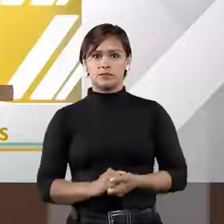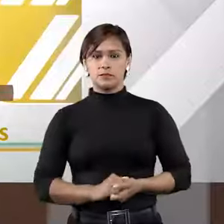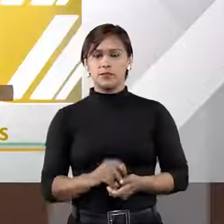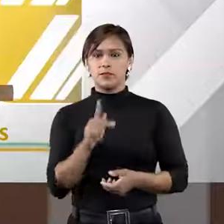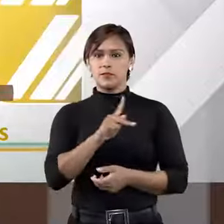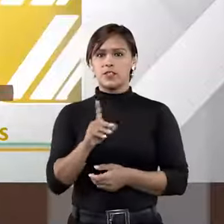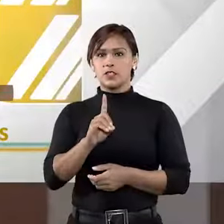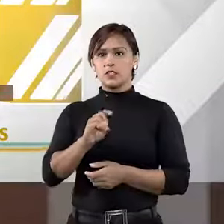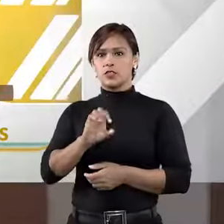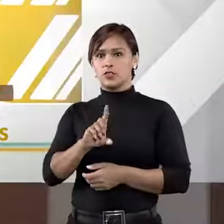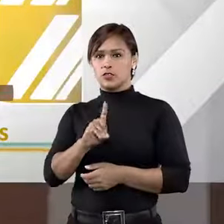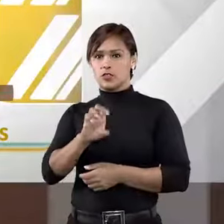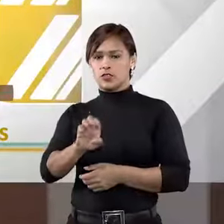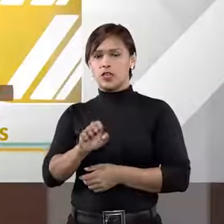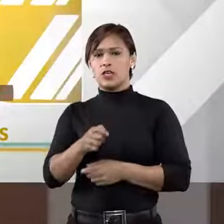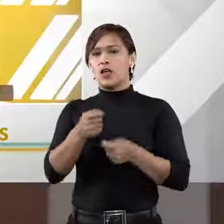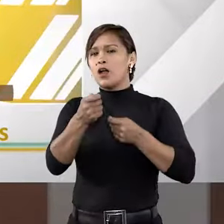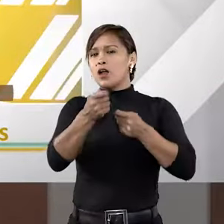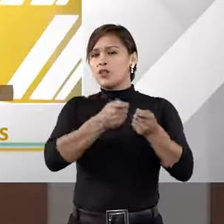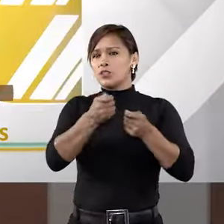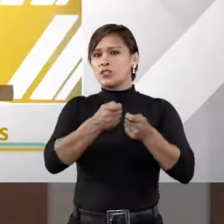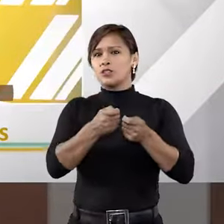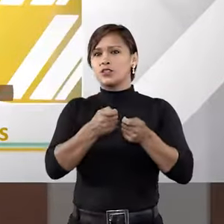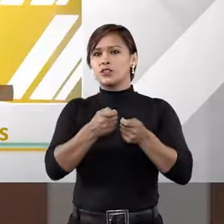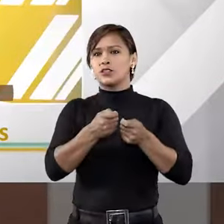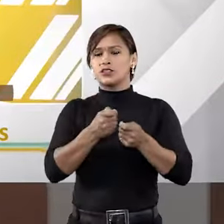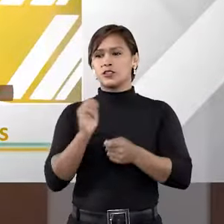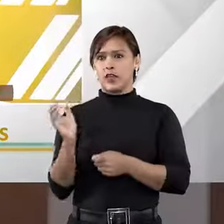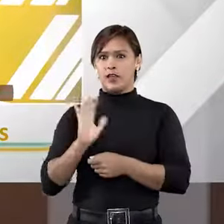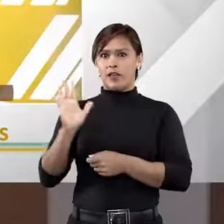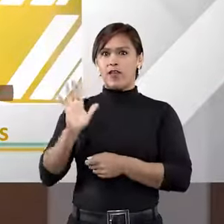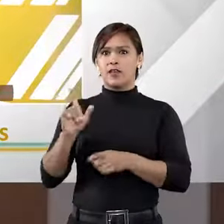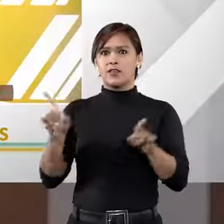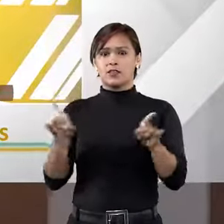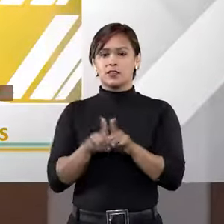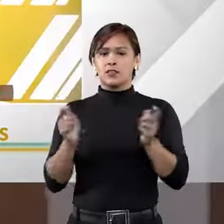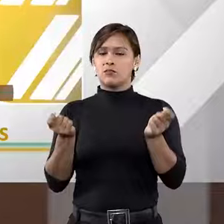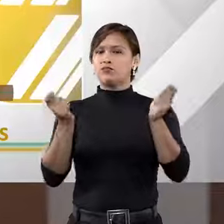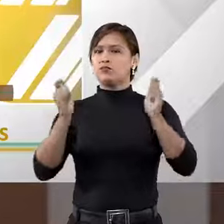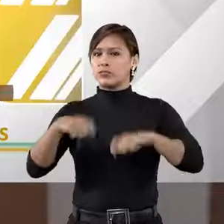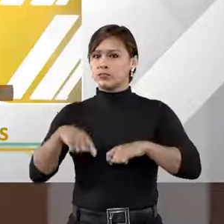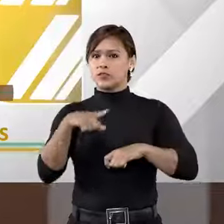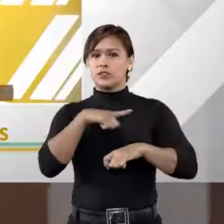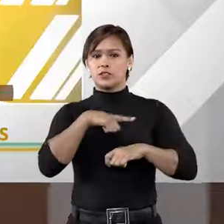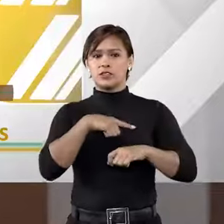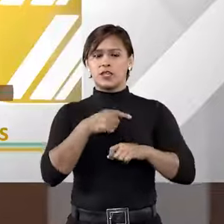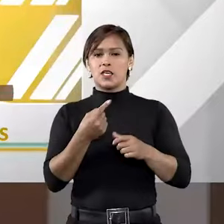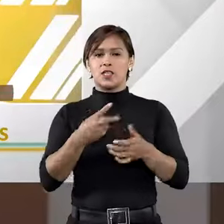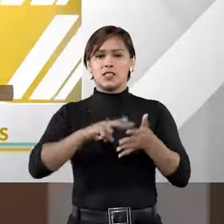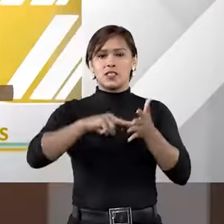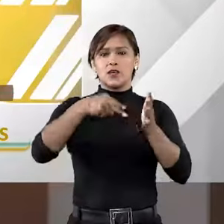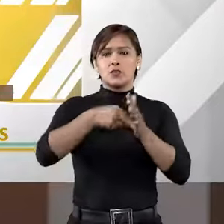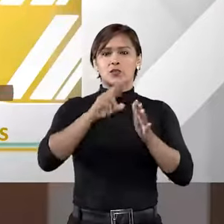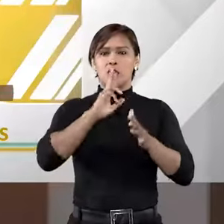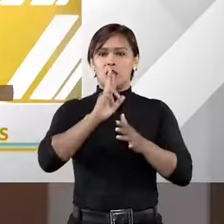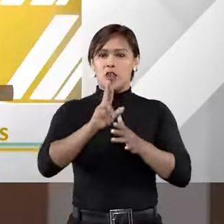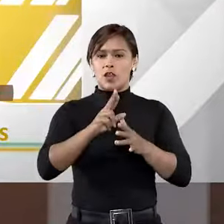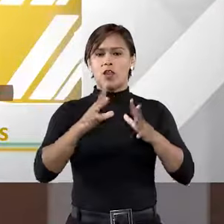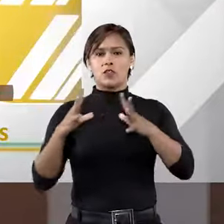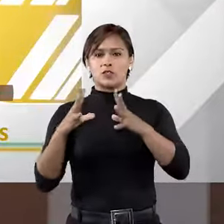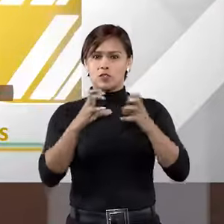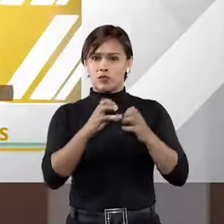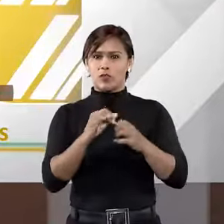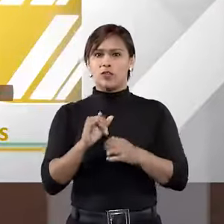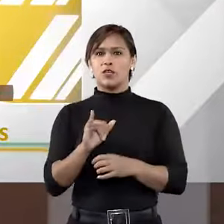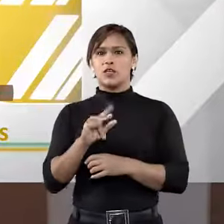Professor Didier, uma curiosidade. A arbitragem é um procedimento caro? E será que existe esse meio alternativo para a solução de conflitos para os